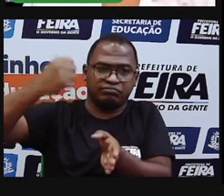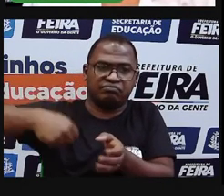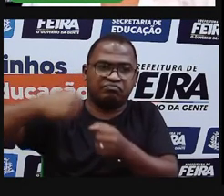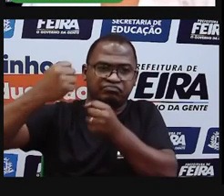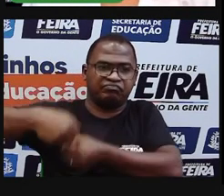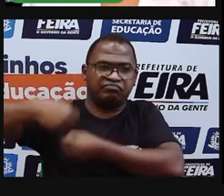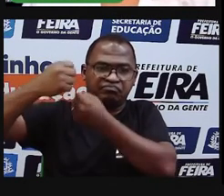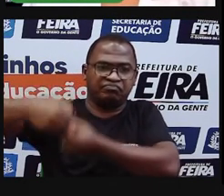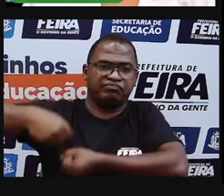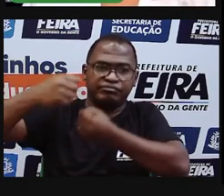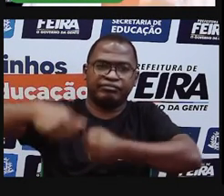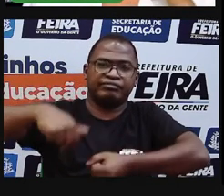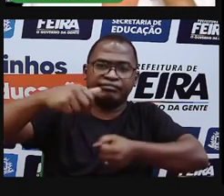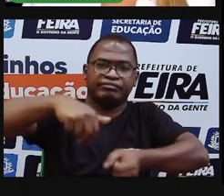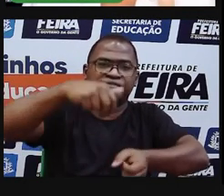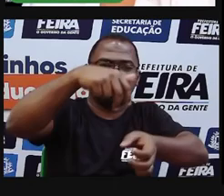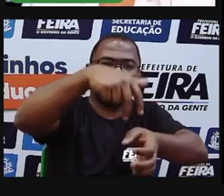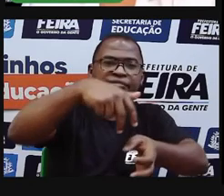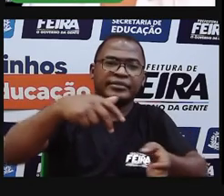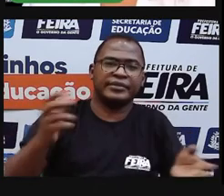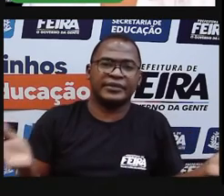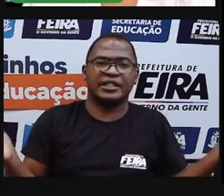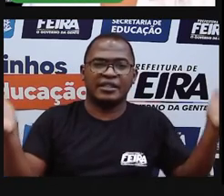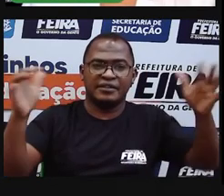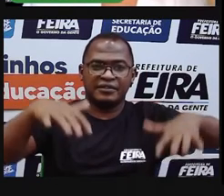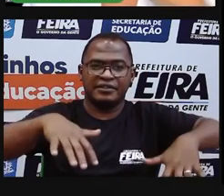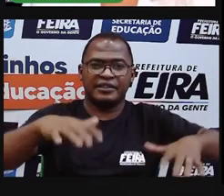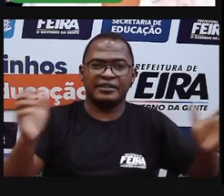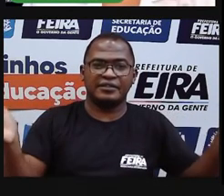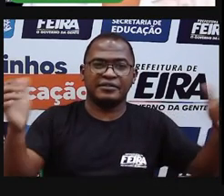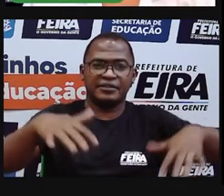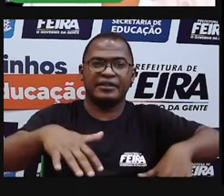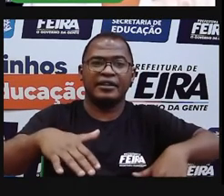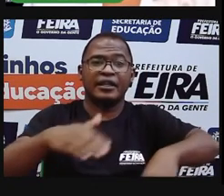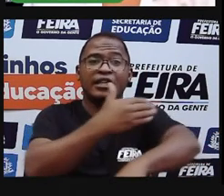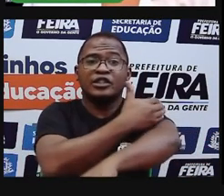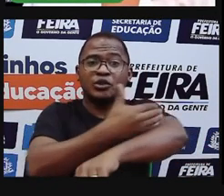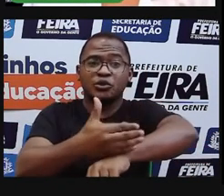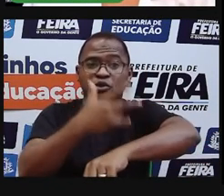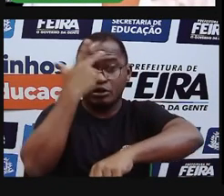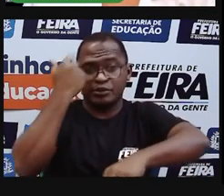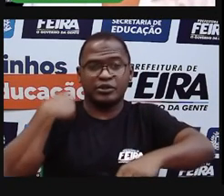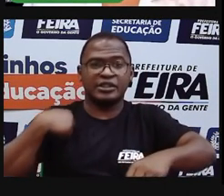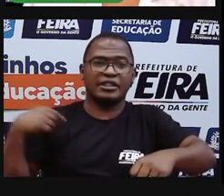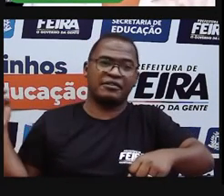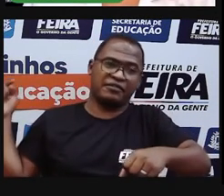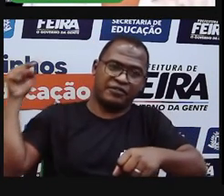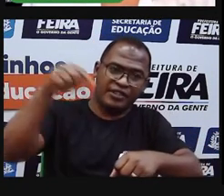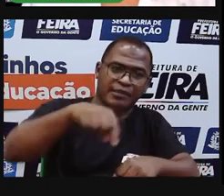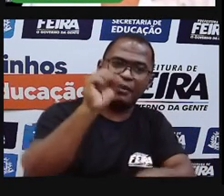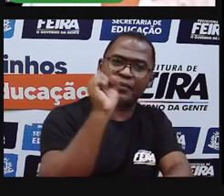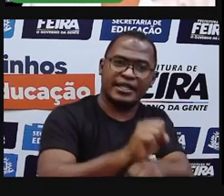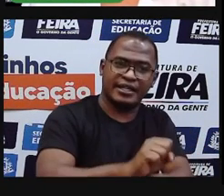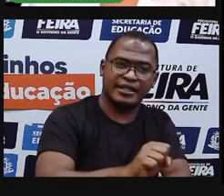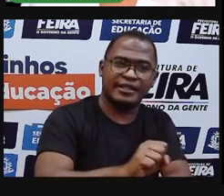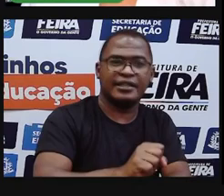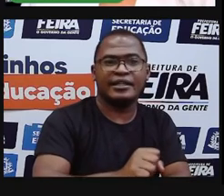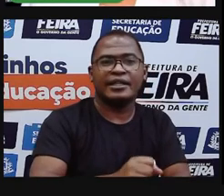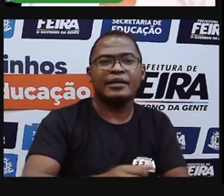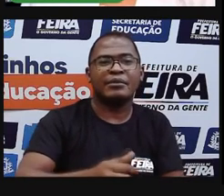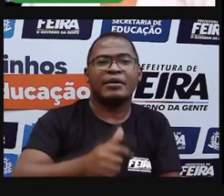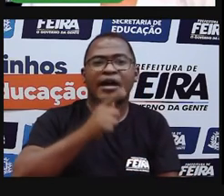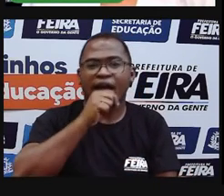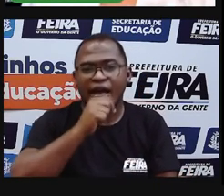eles começaram a deixar essa rota muito fixa, começou a aumentar a quantidade de pessoas passando por aquele lugar. Então,